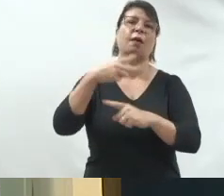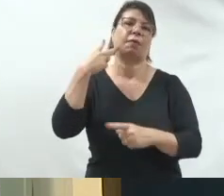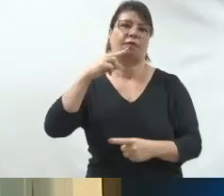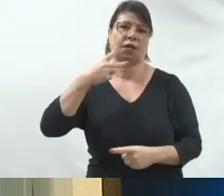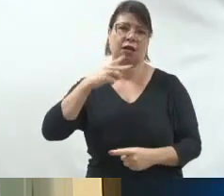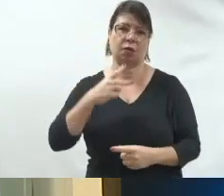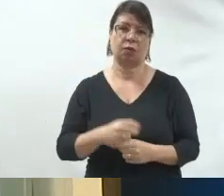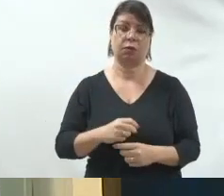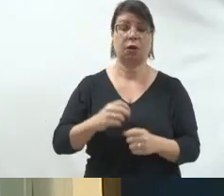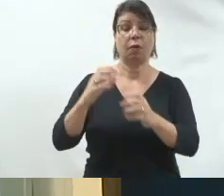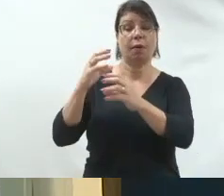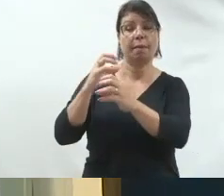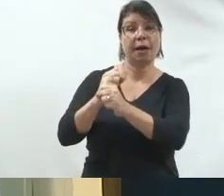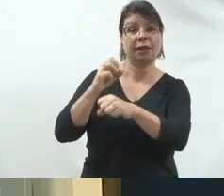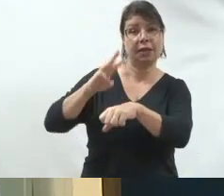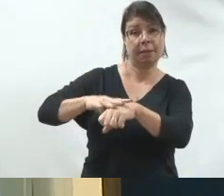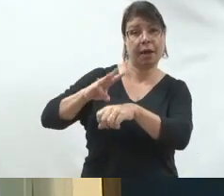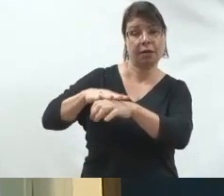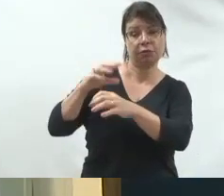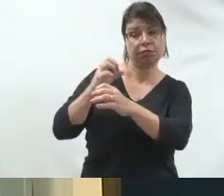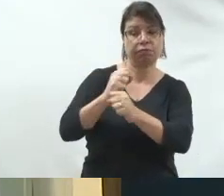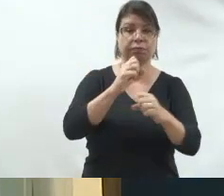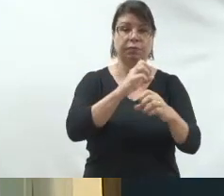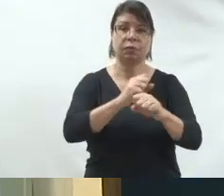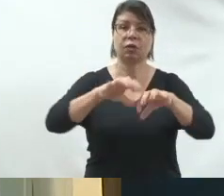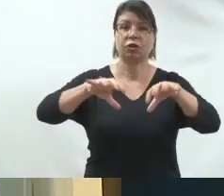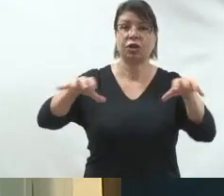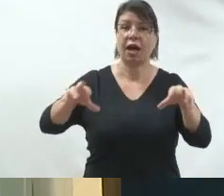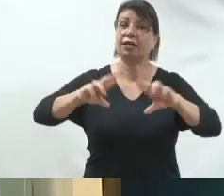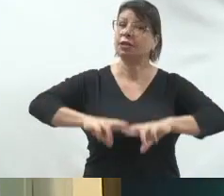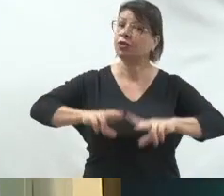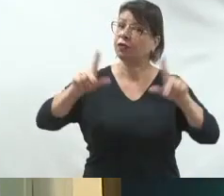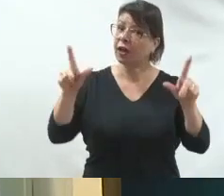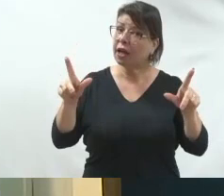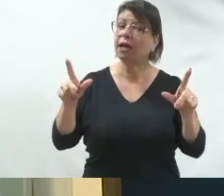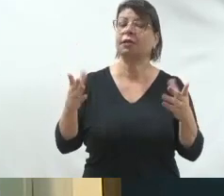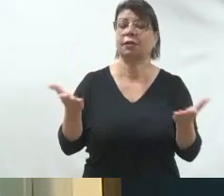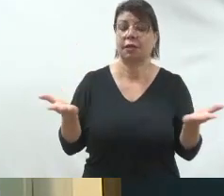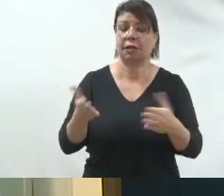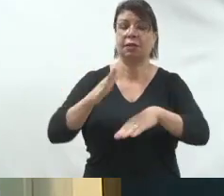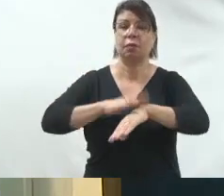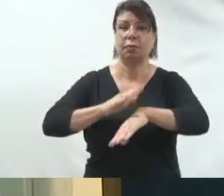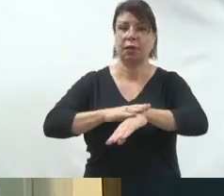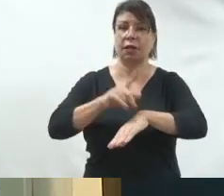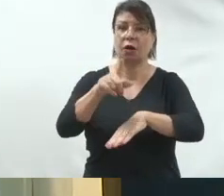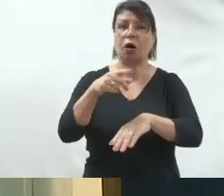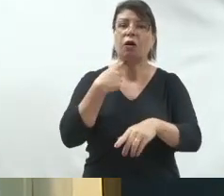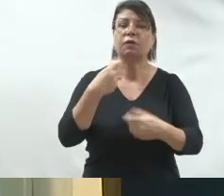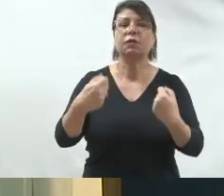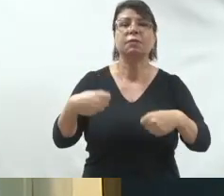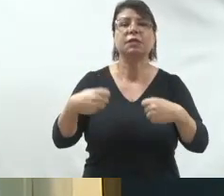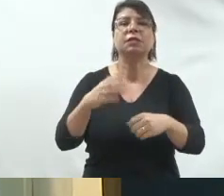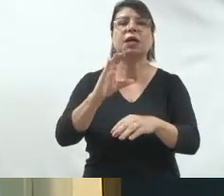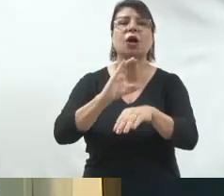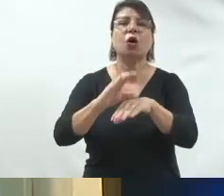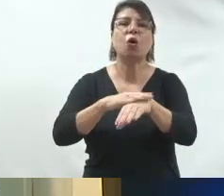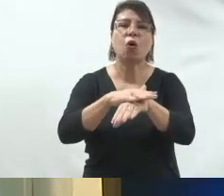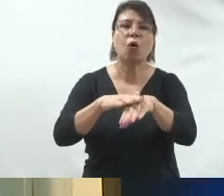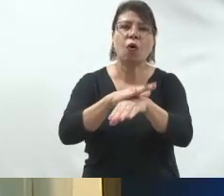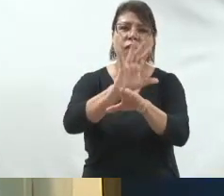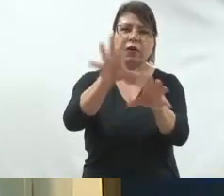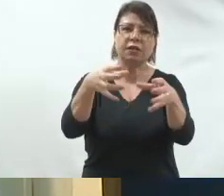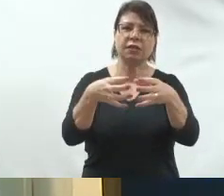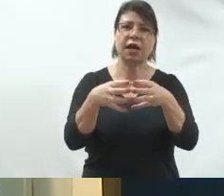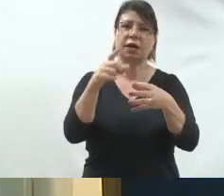diferentes. E isso faz importante que, nesse momento da campanha, nesse momento agora, você pare com a sua equipe e vai entender o cenário da sua